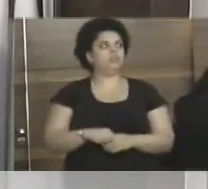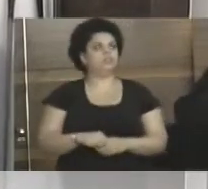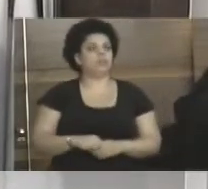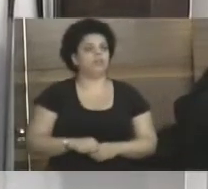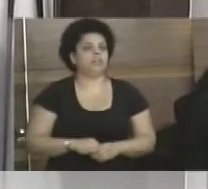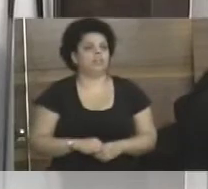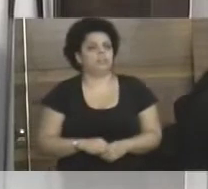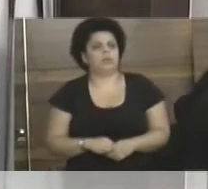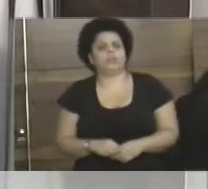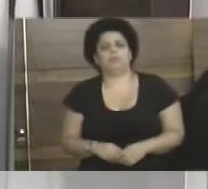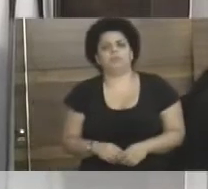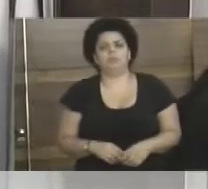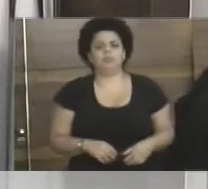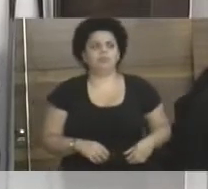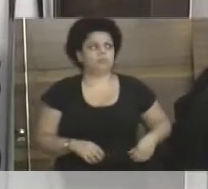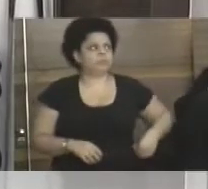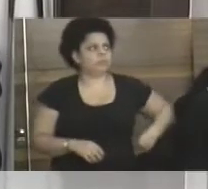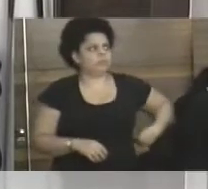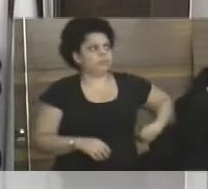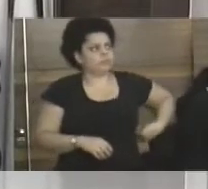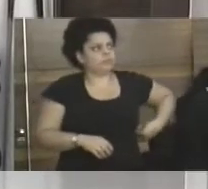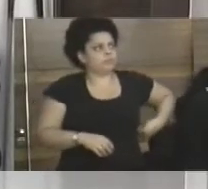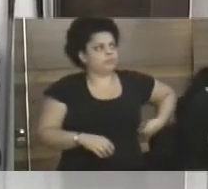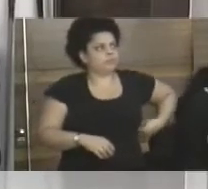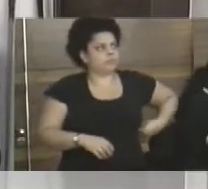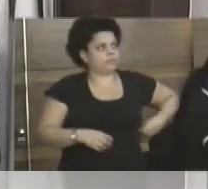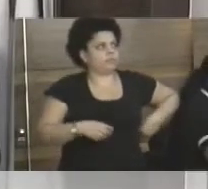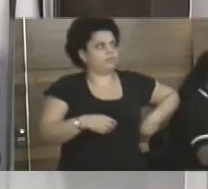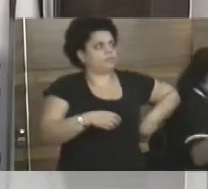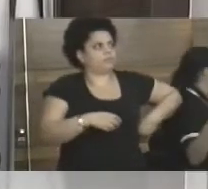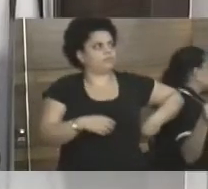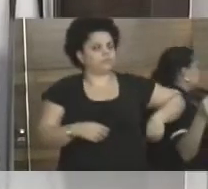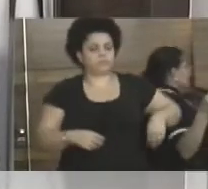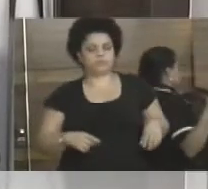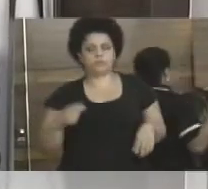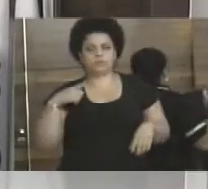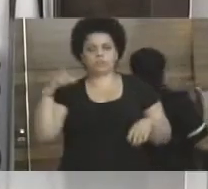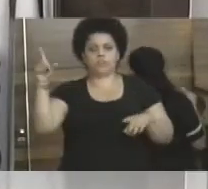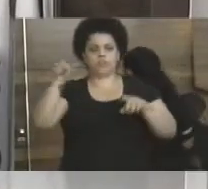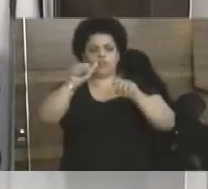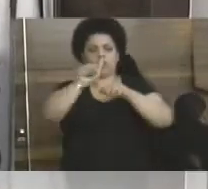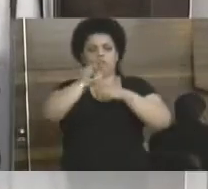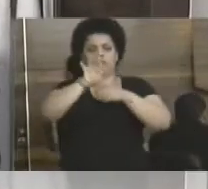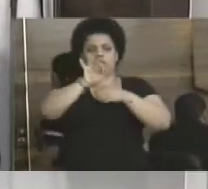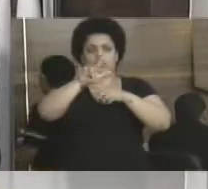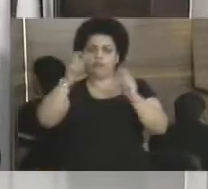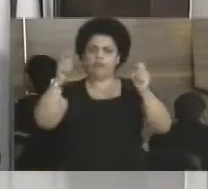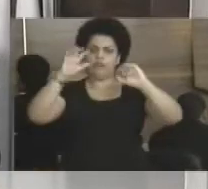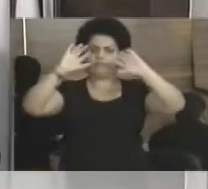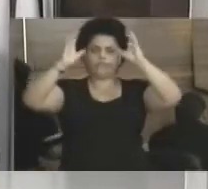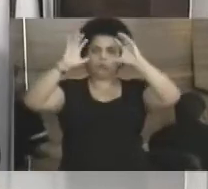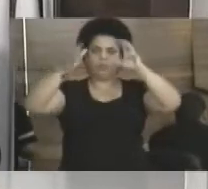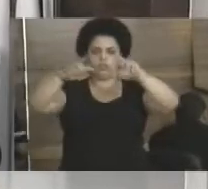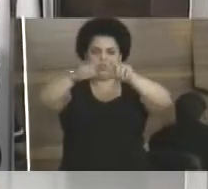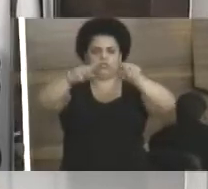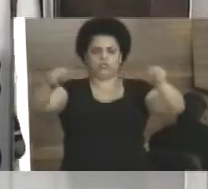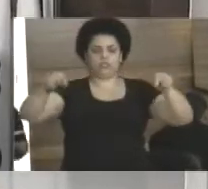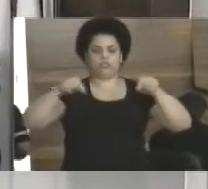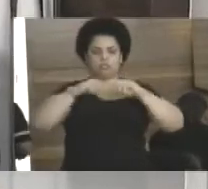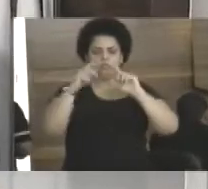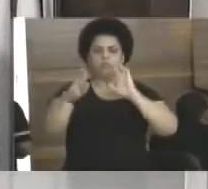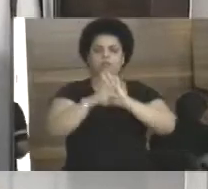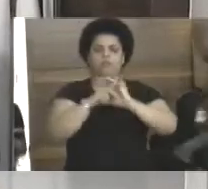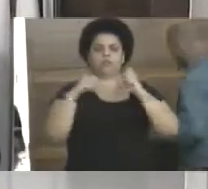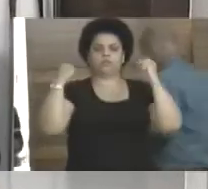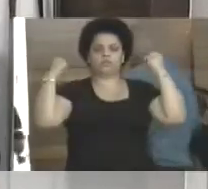ginástica Evole, ali no bairro do Areal. Aí temos ali um espaço grande, temos pessoas que estão